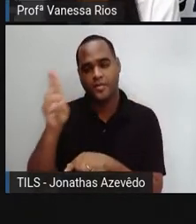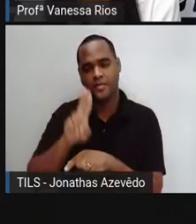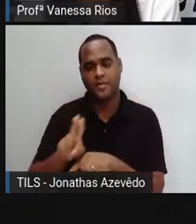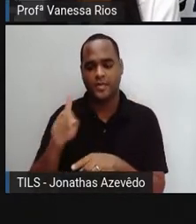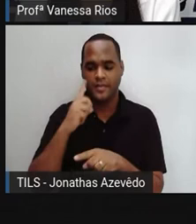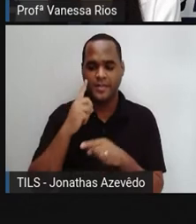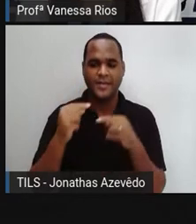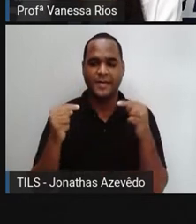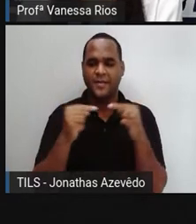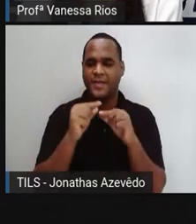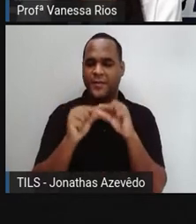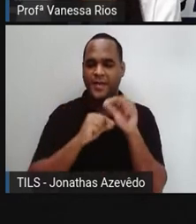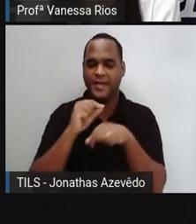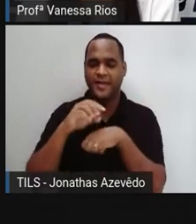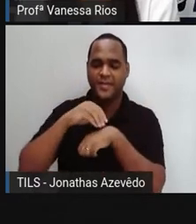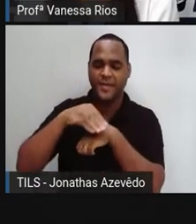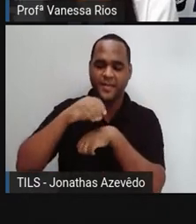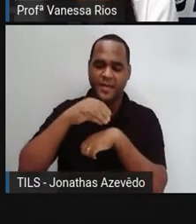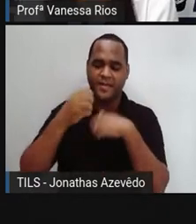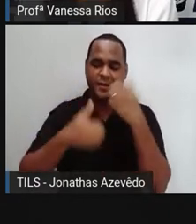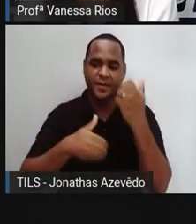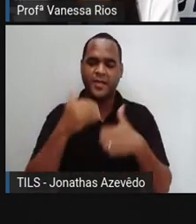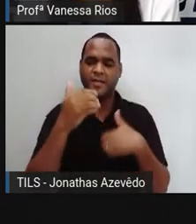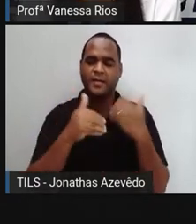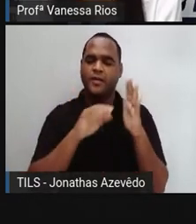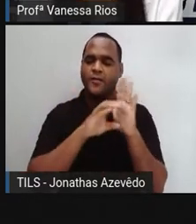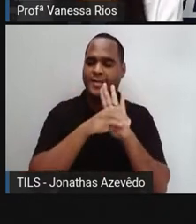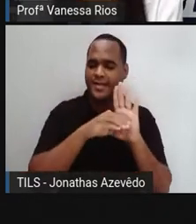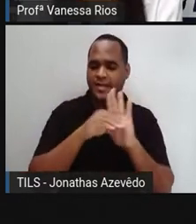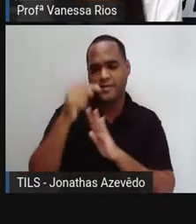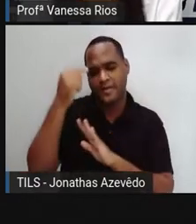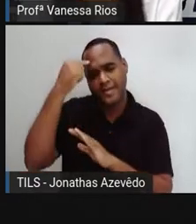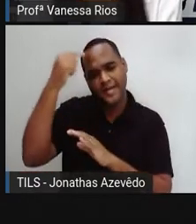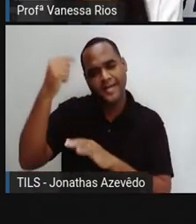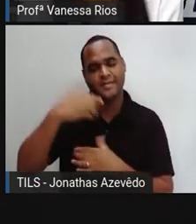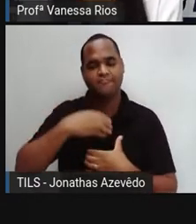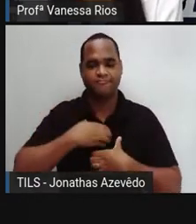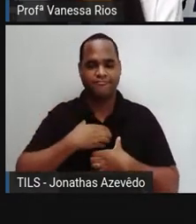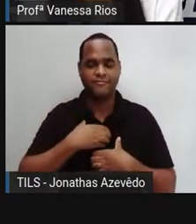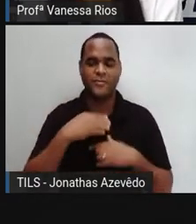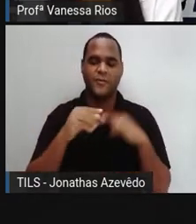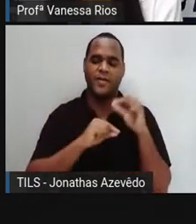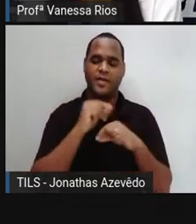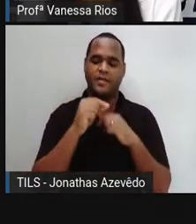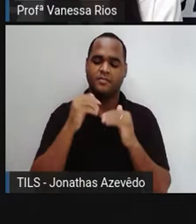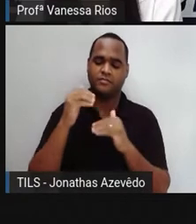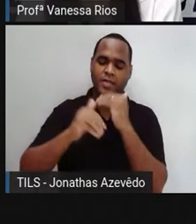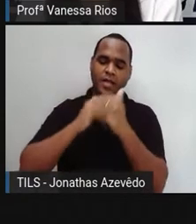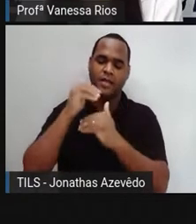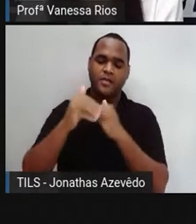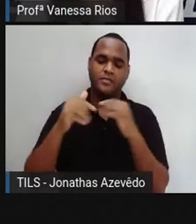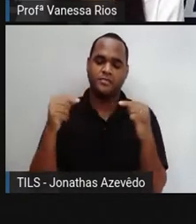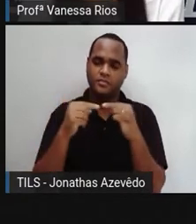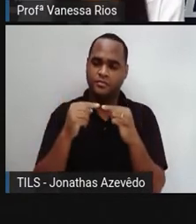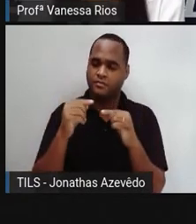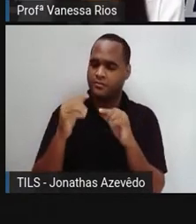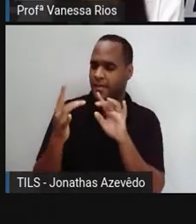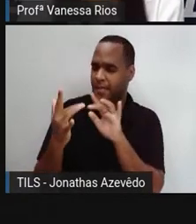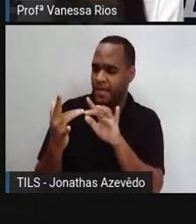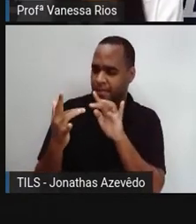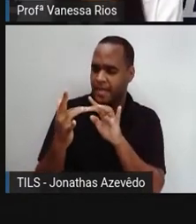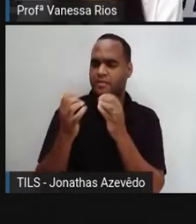transmitir nossos conceitos, ideias e sentimentos. Trata-se de um processo de interação.